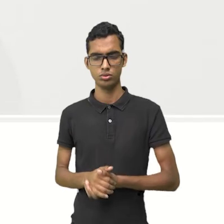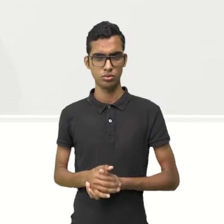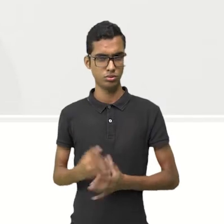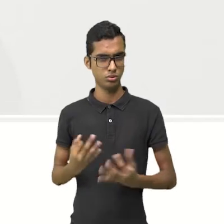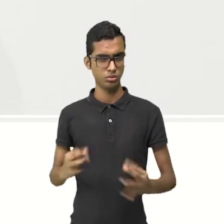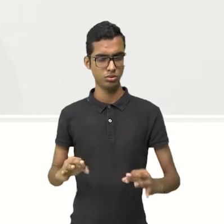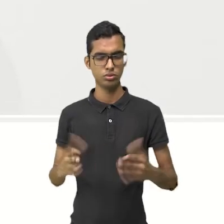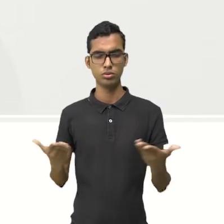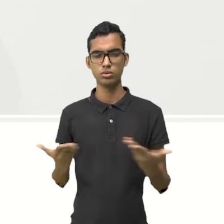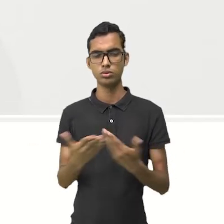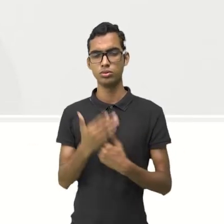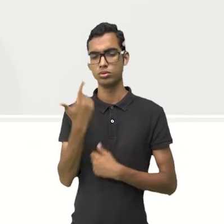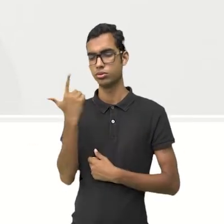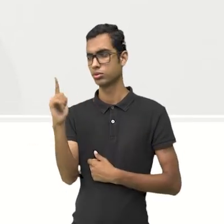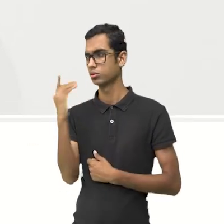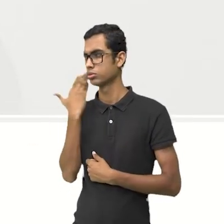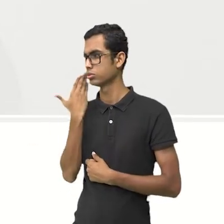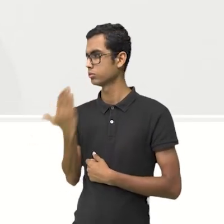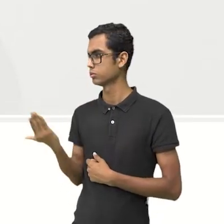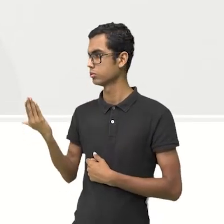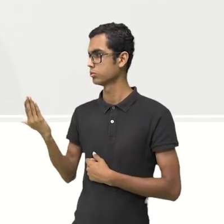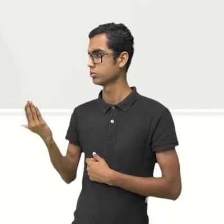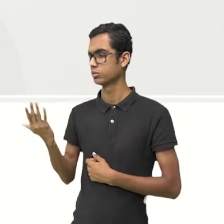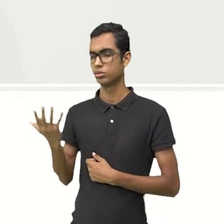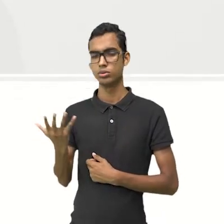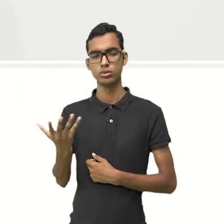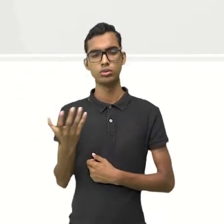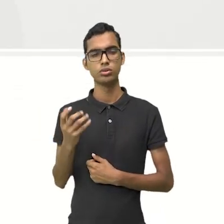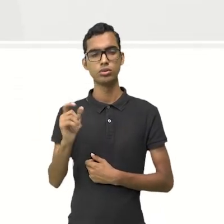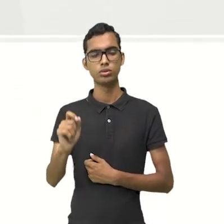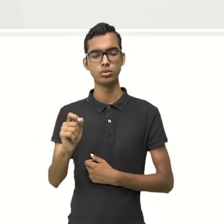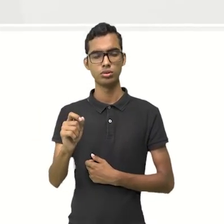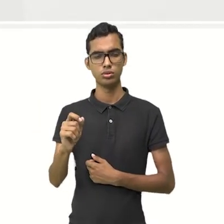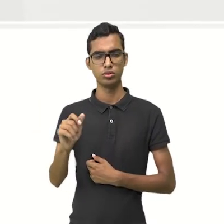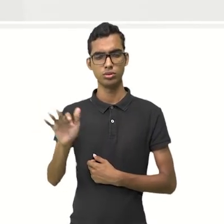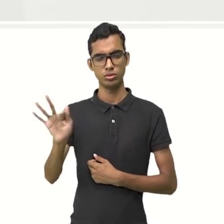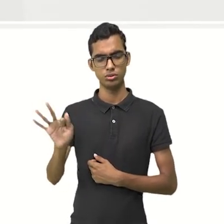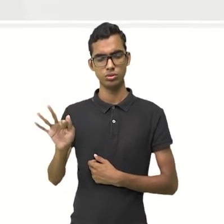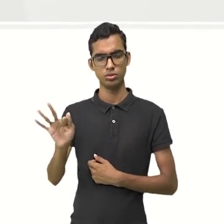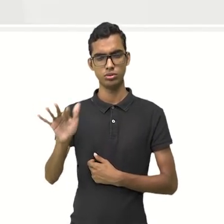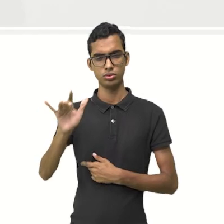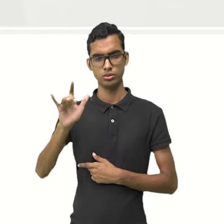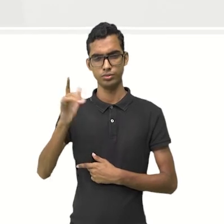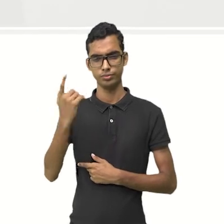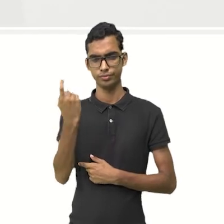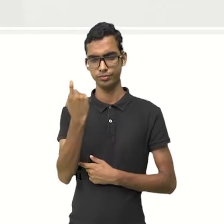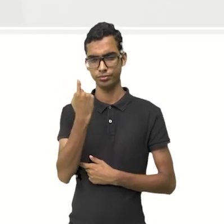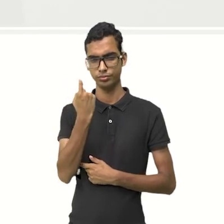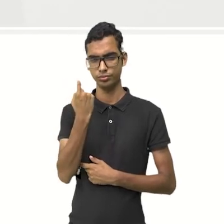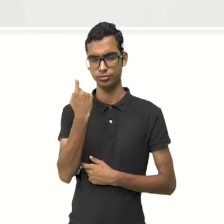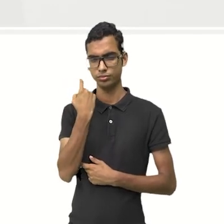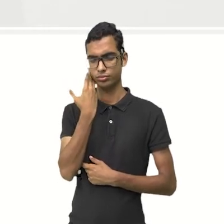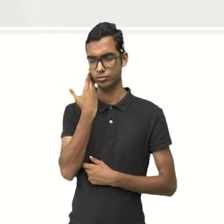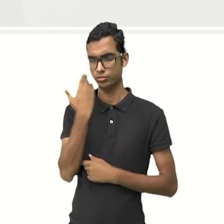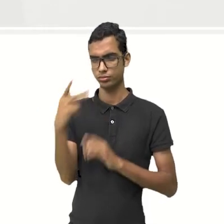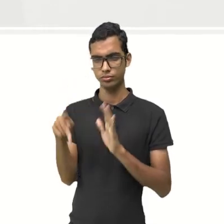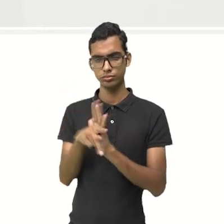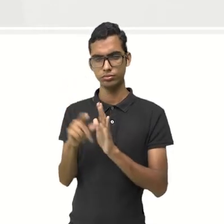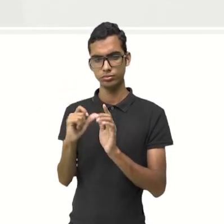beleza? Agora, o que é que nós queremos aqui, ó? Nós queremos, então, ó, a